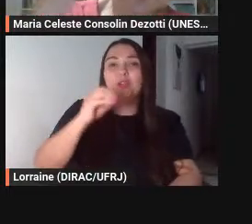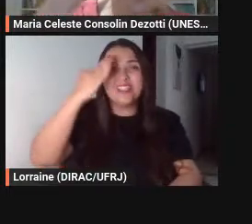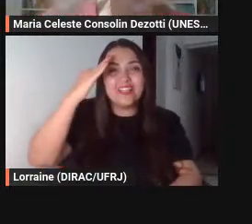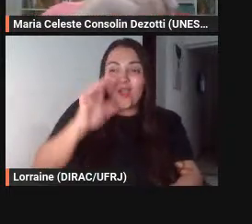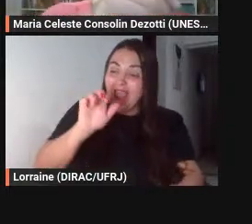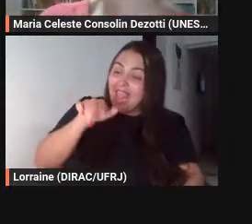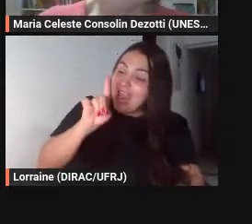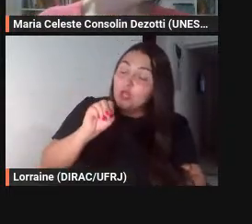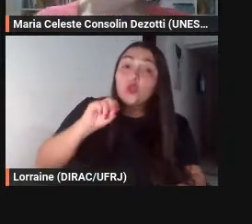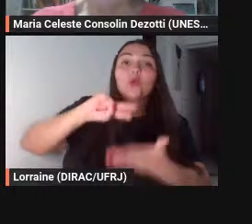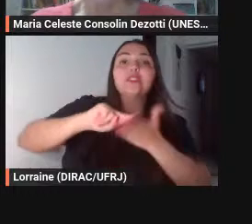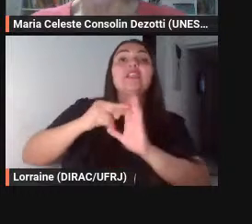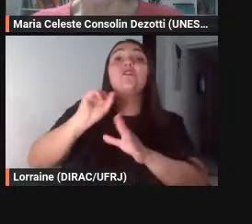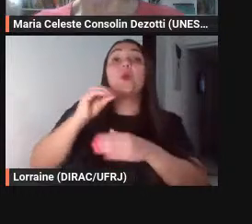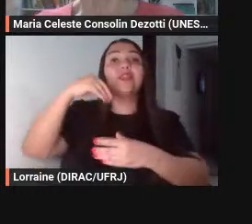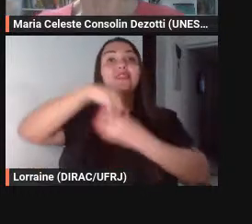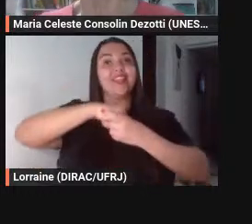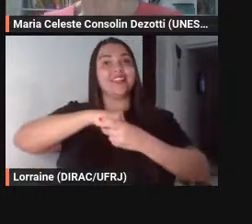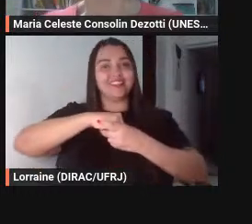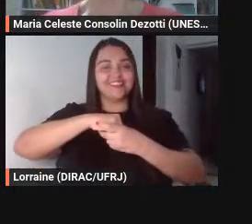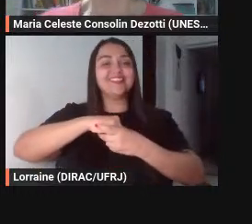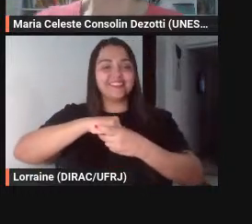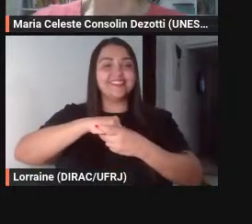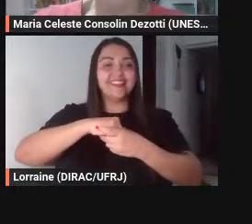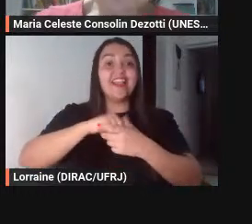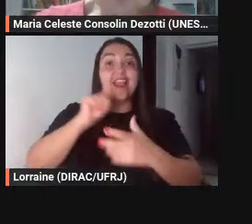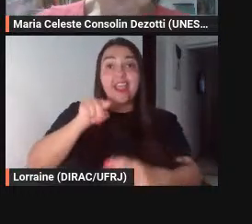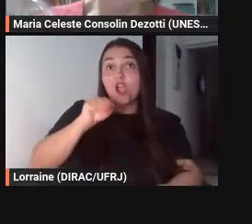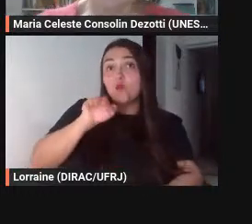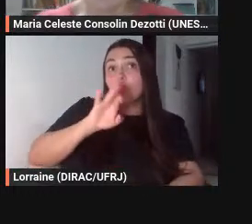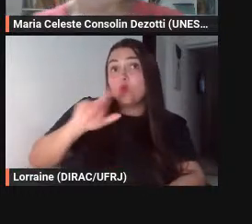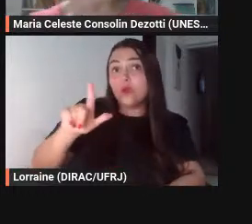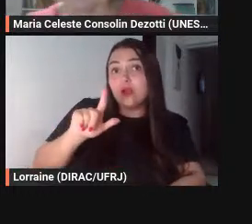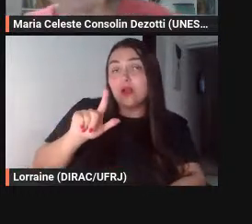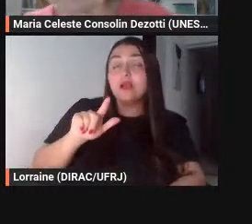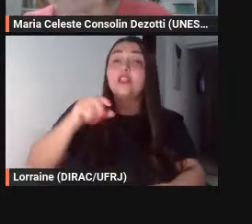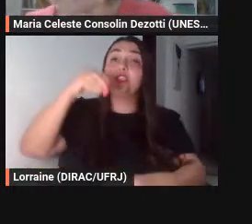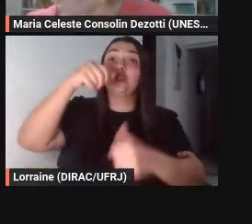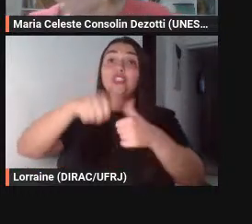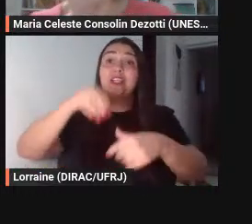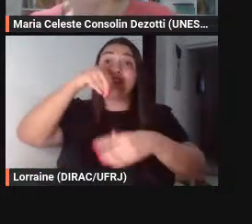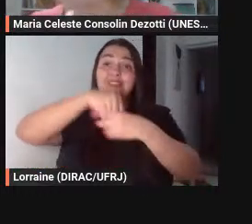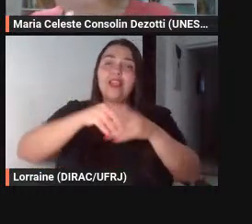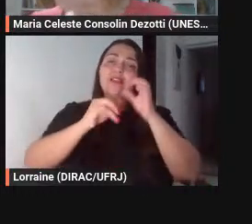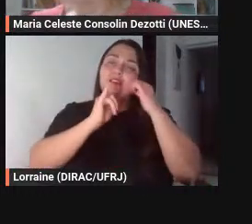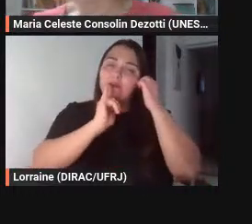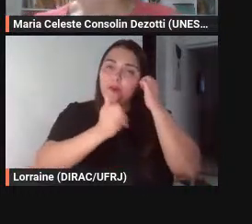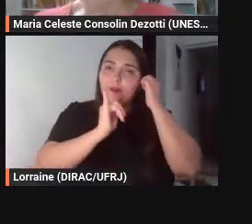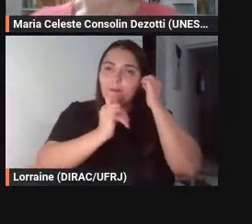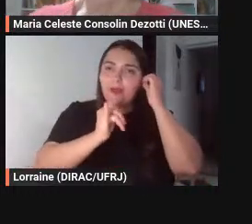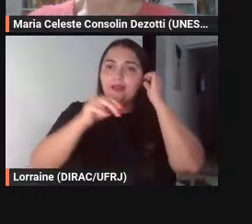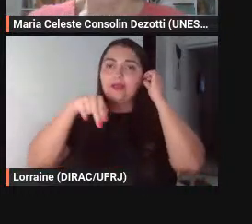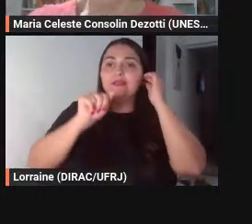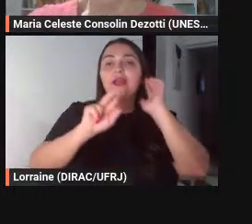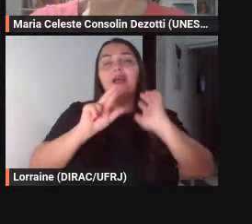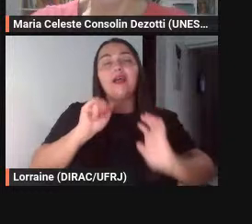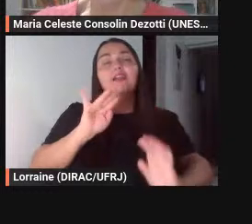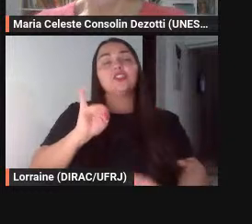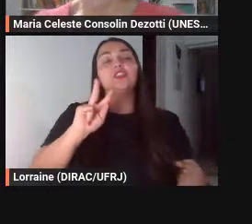no interior de então é a moralidade que está dentro da narrativa né já